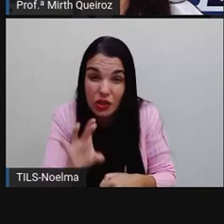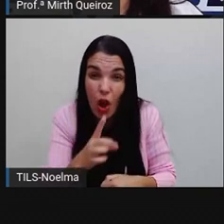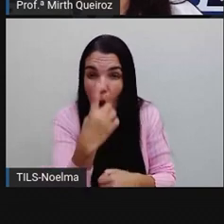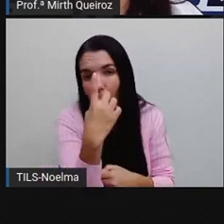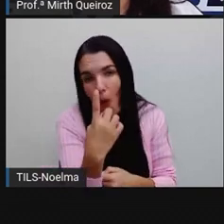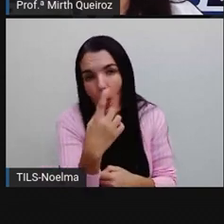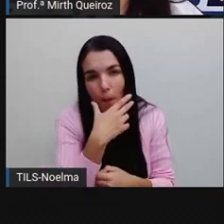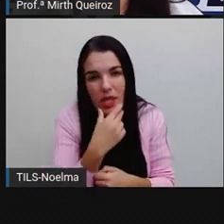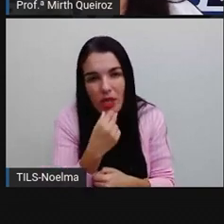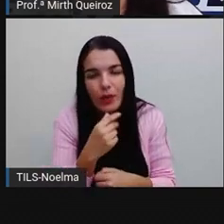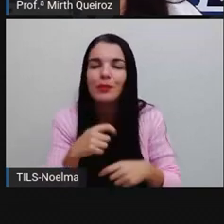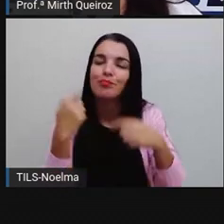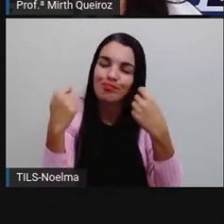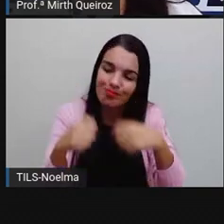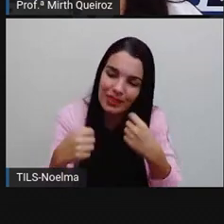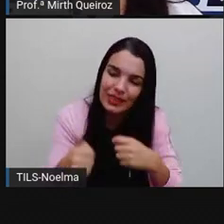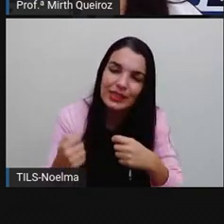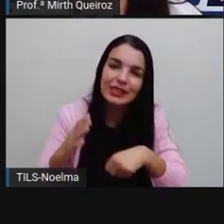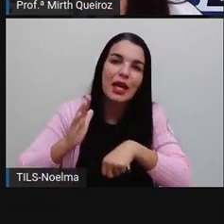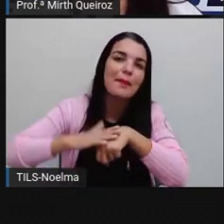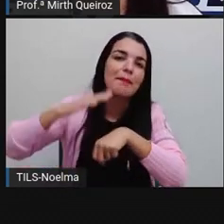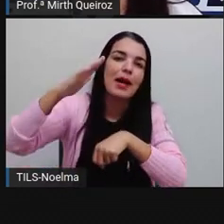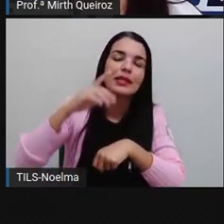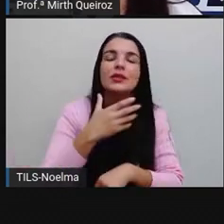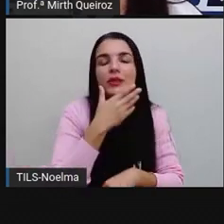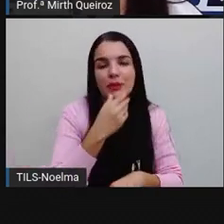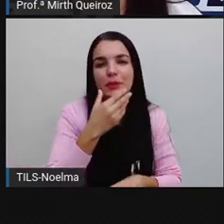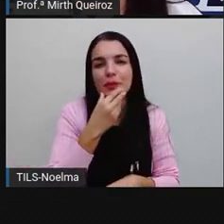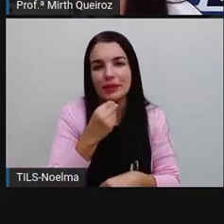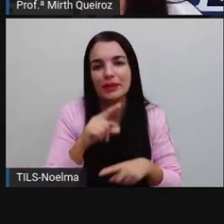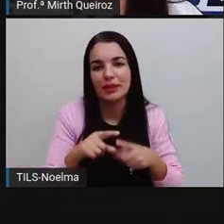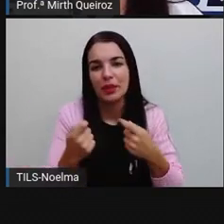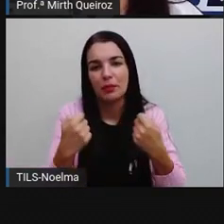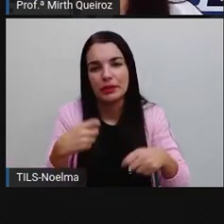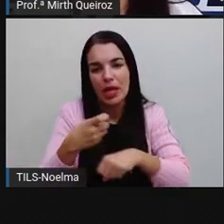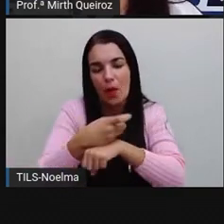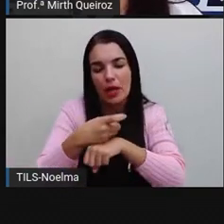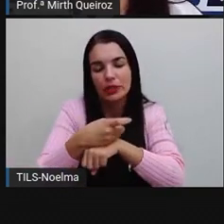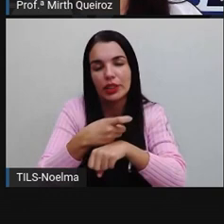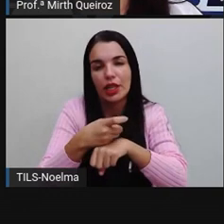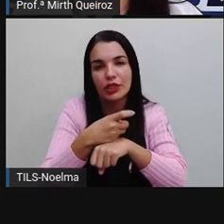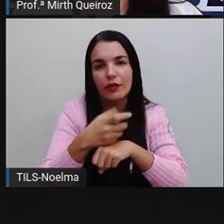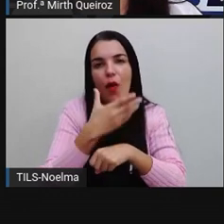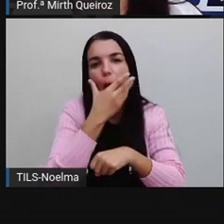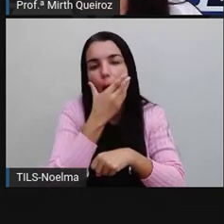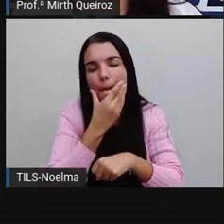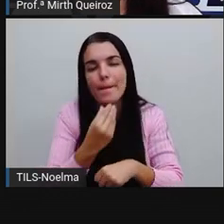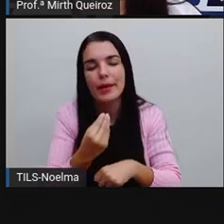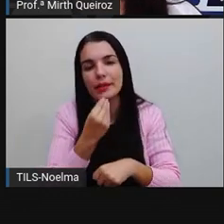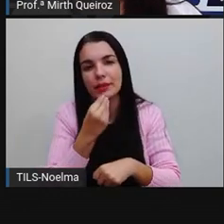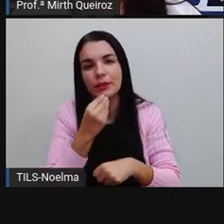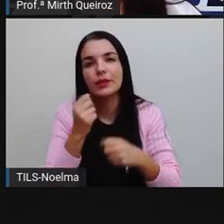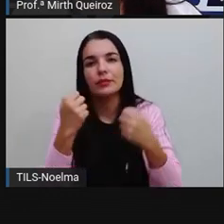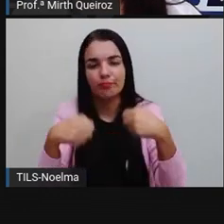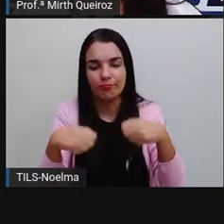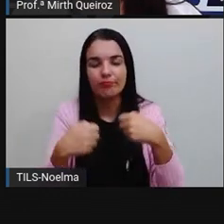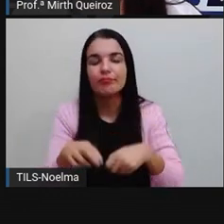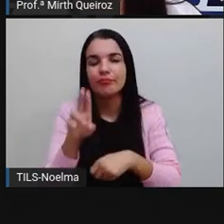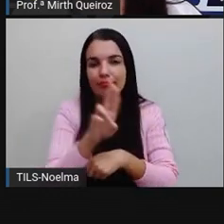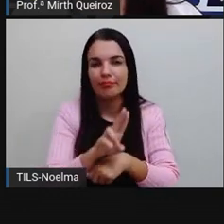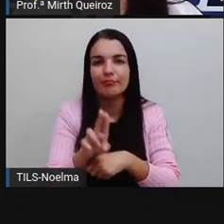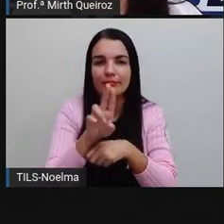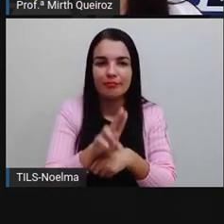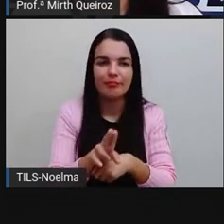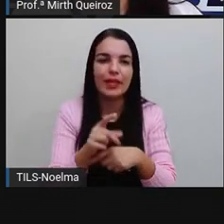no masculino, certo? Esse adjetivo, ele deve vir no masculino,